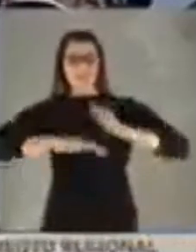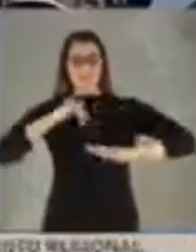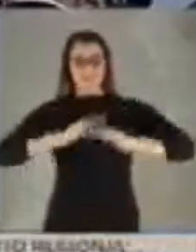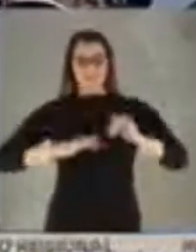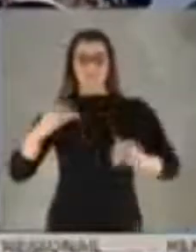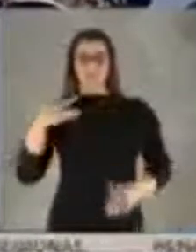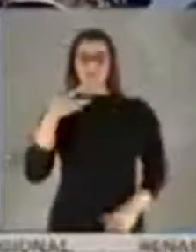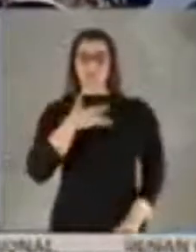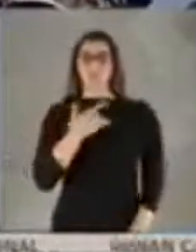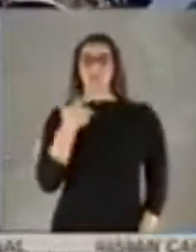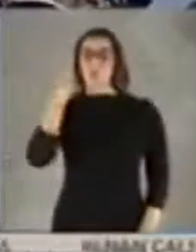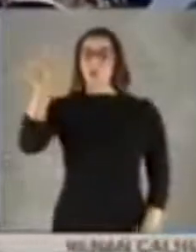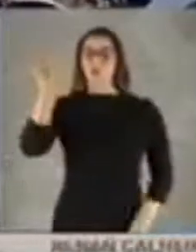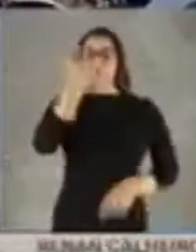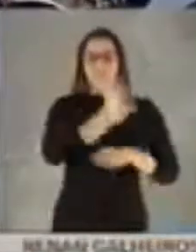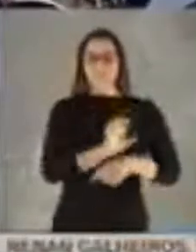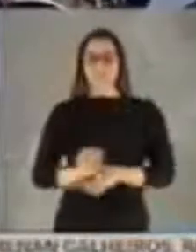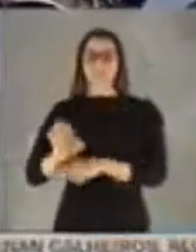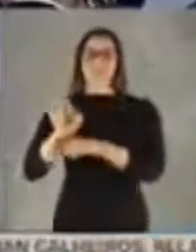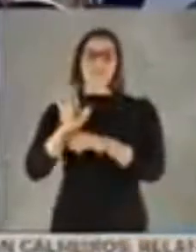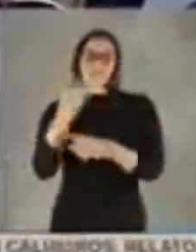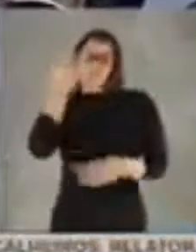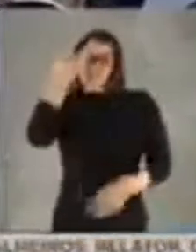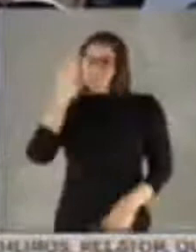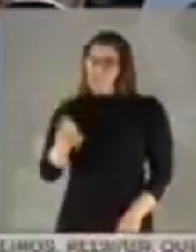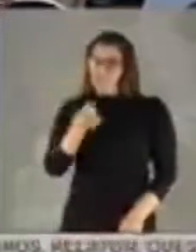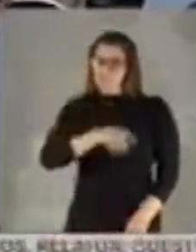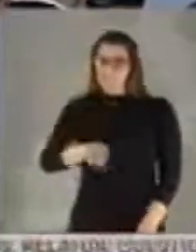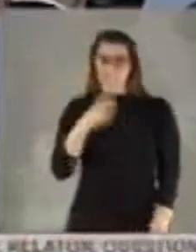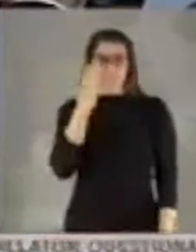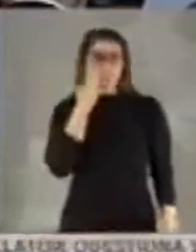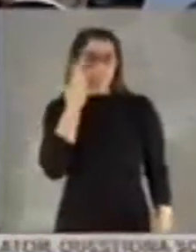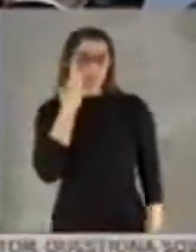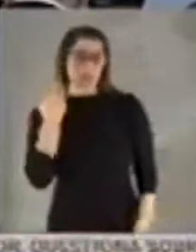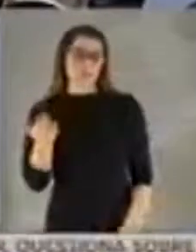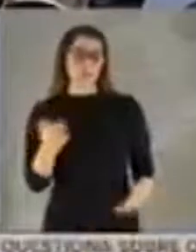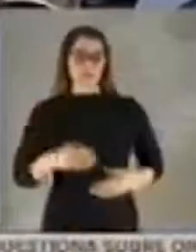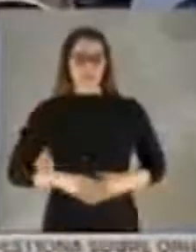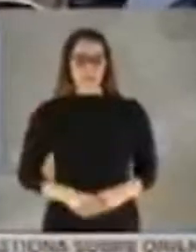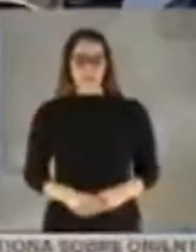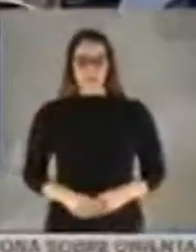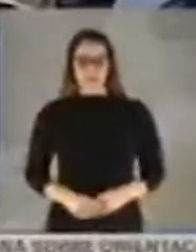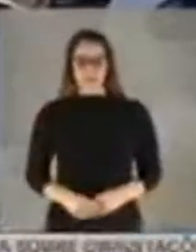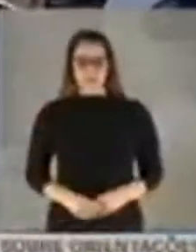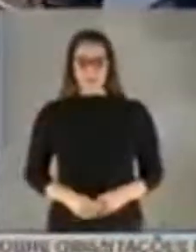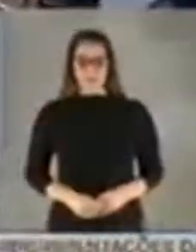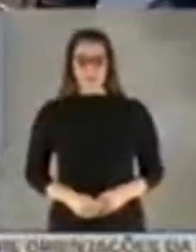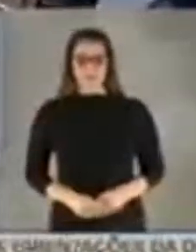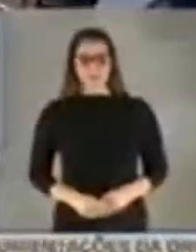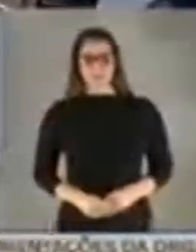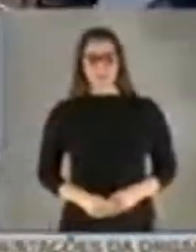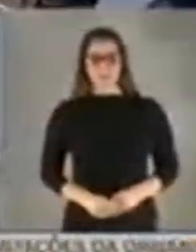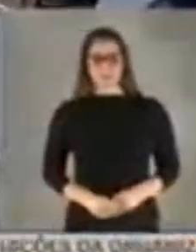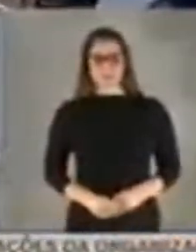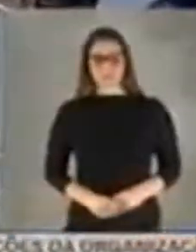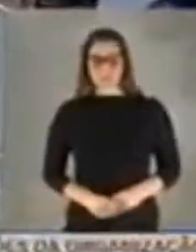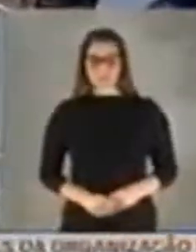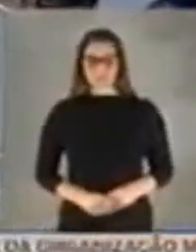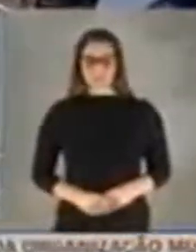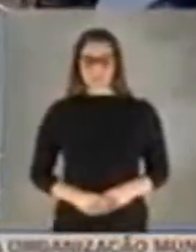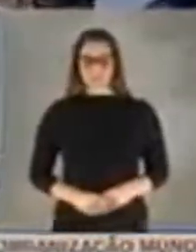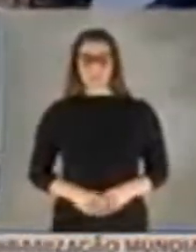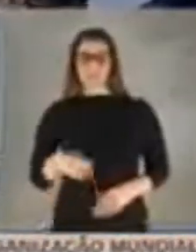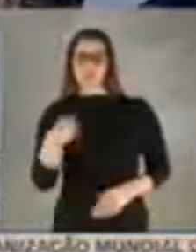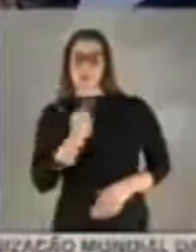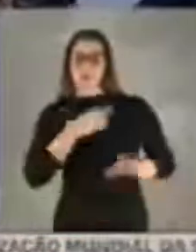estados. Eu não sei se o senhor teve a oportunidade, mas nós recebemos uma homenagem da Gol Transportes Aéreos,